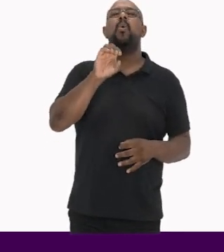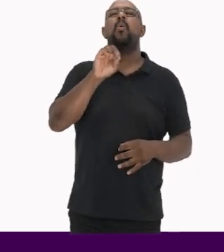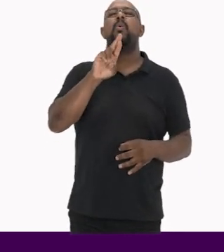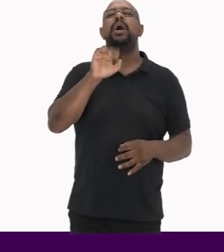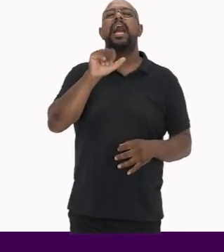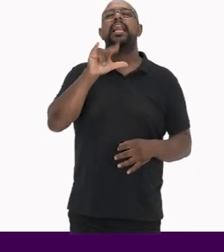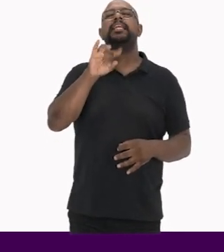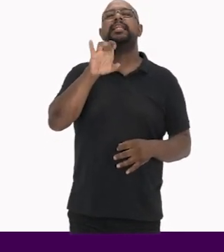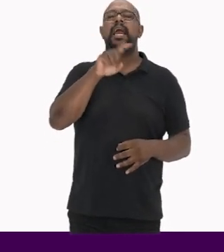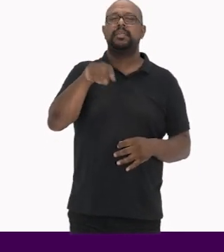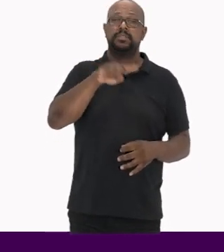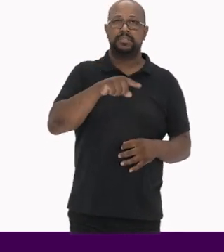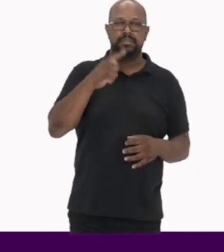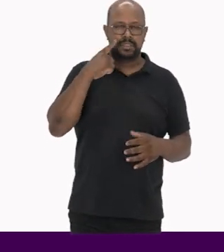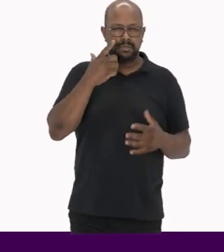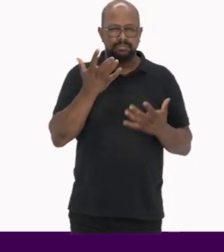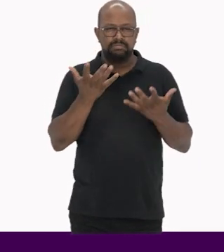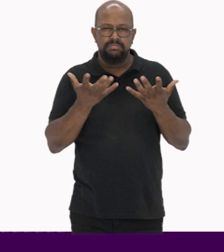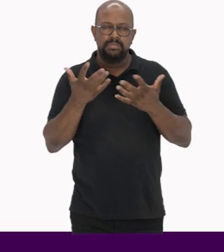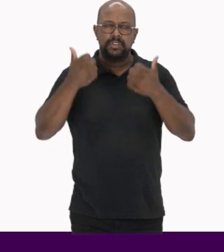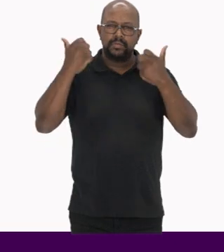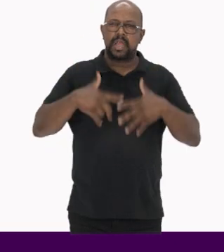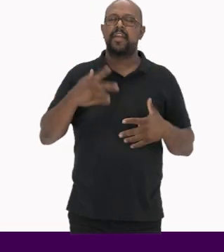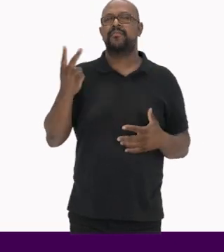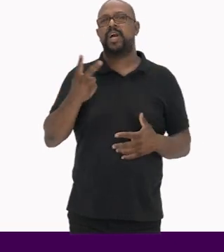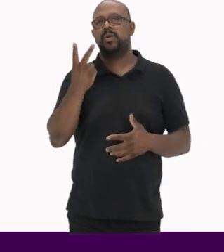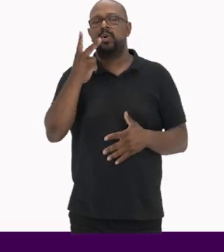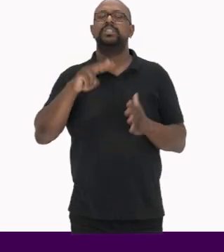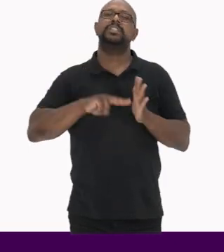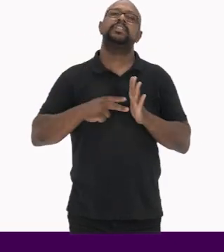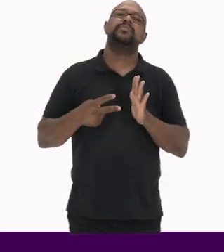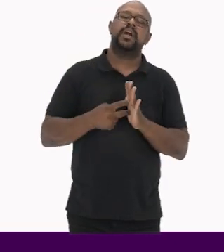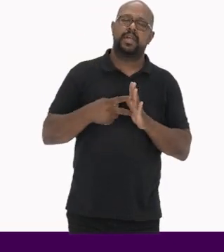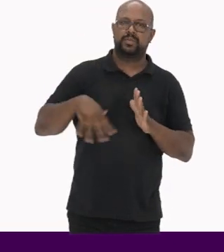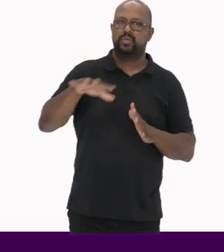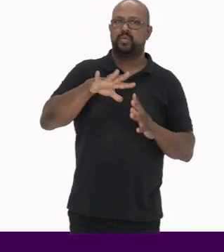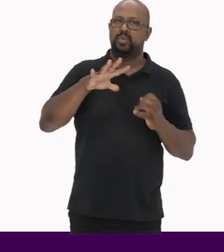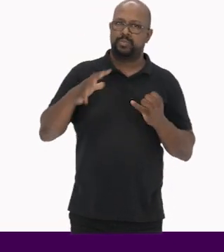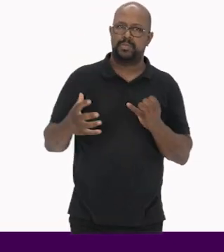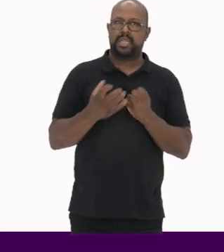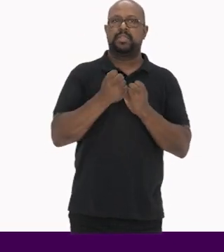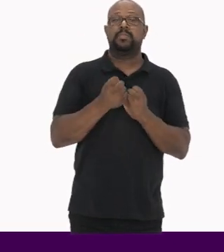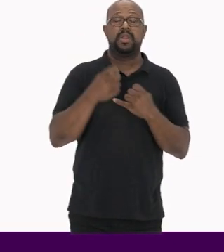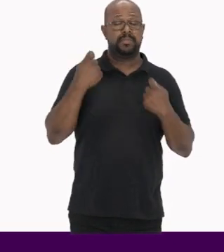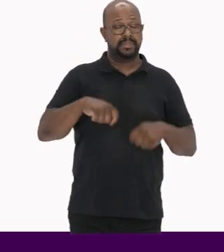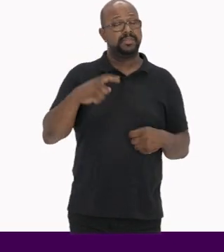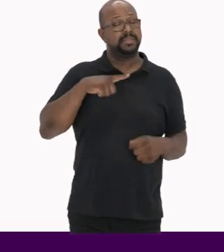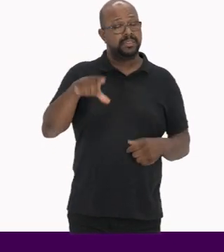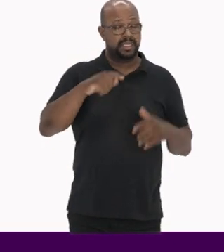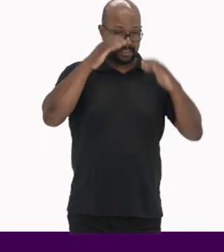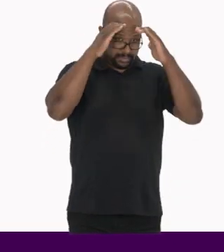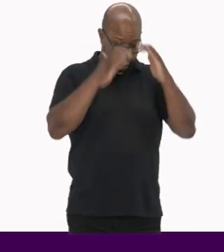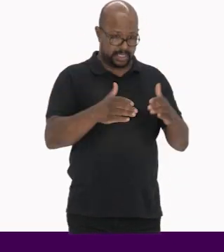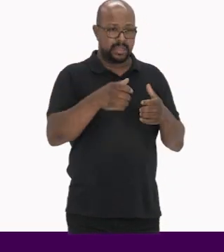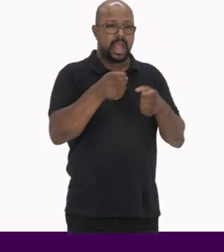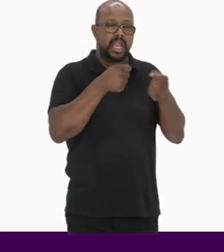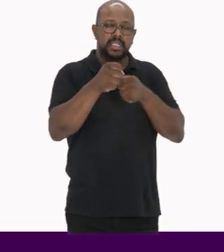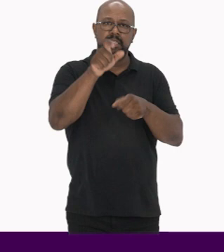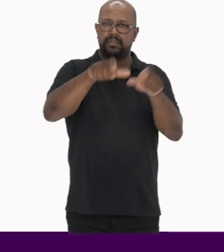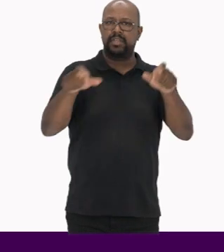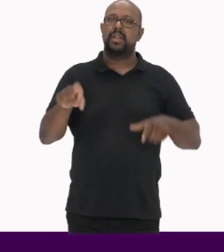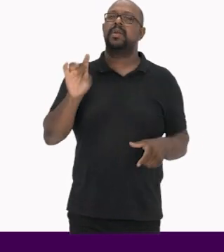Nos processos de apreensão de valores e significados dos patrimônios É preciso ter respeito aos